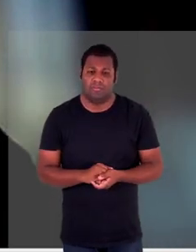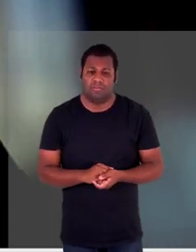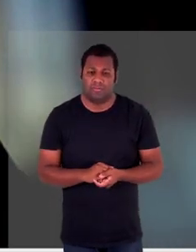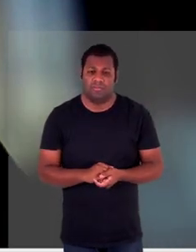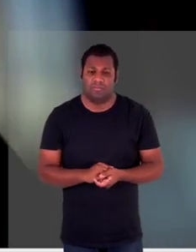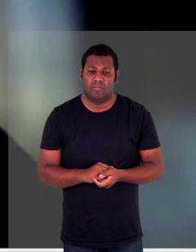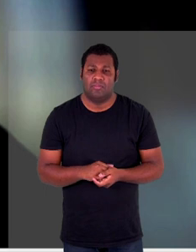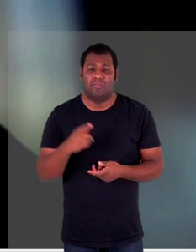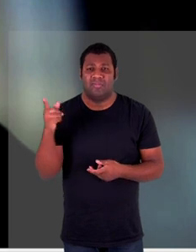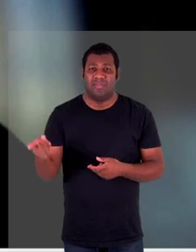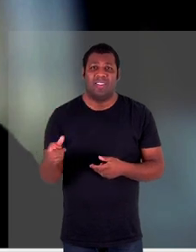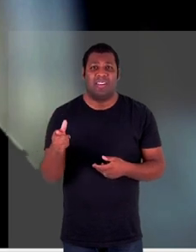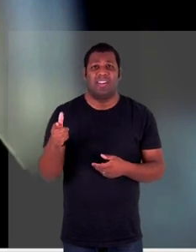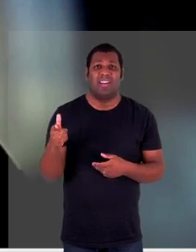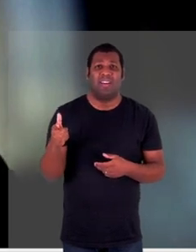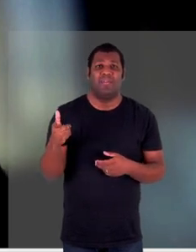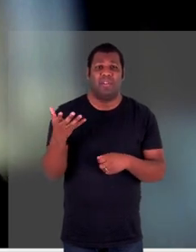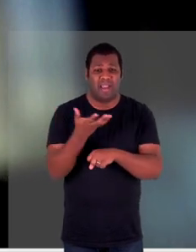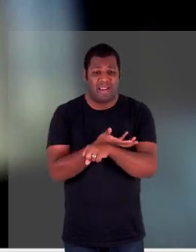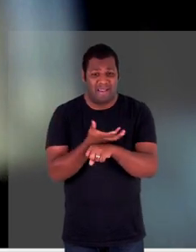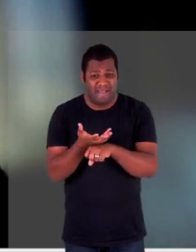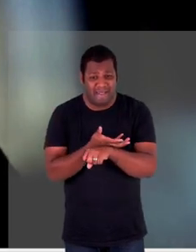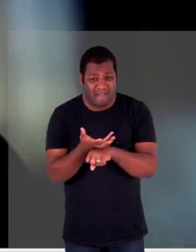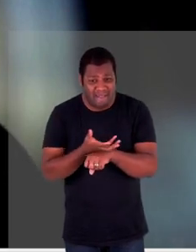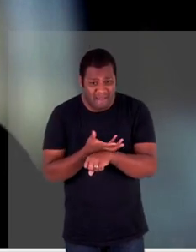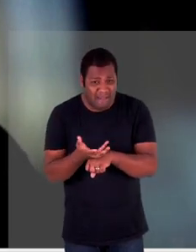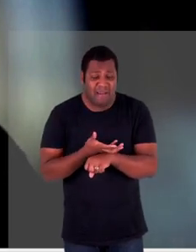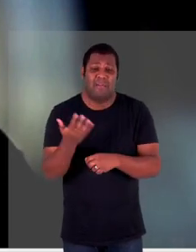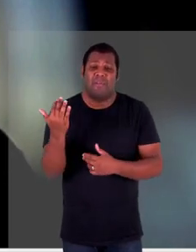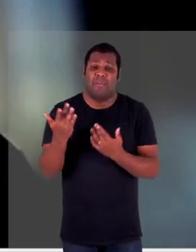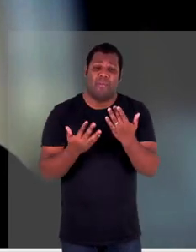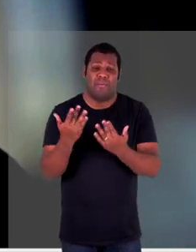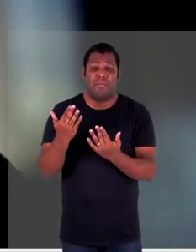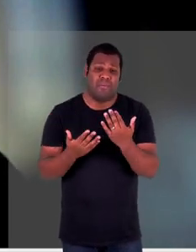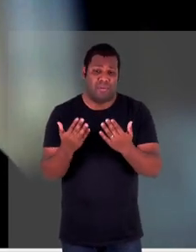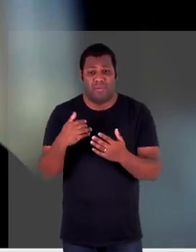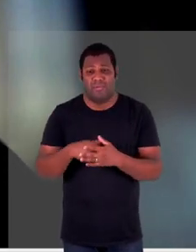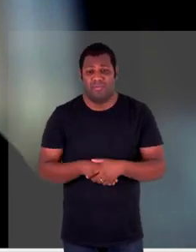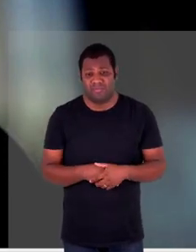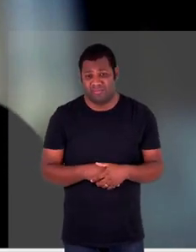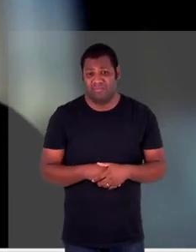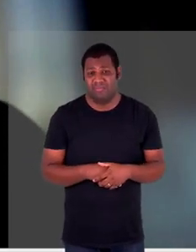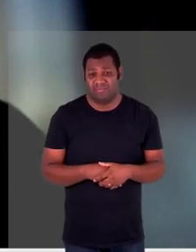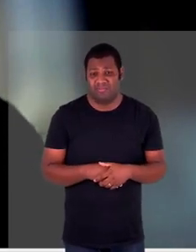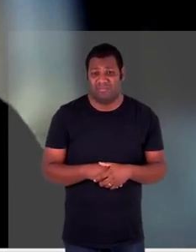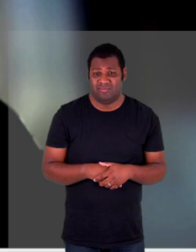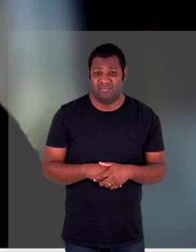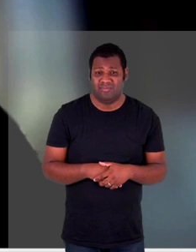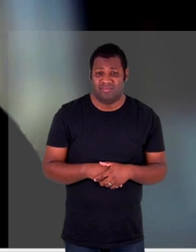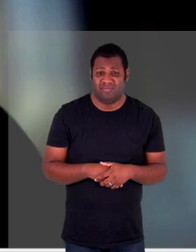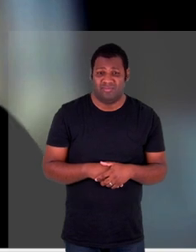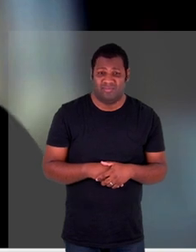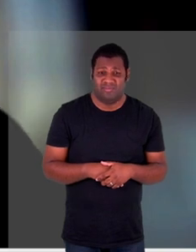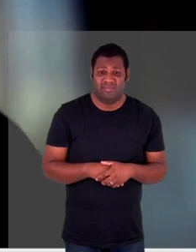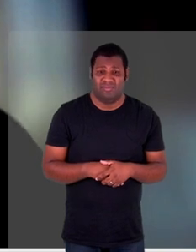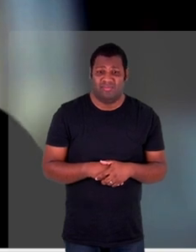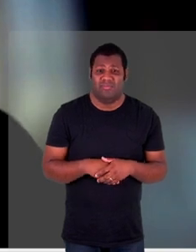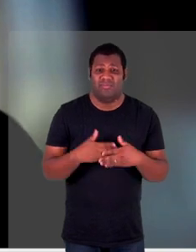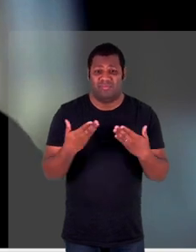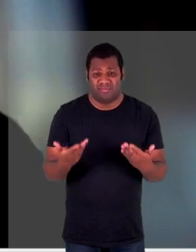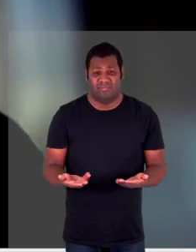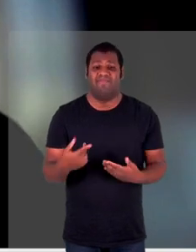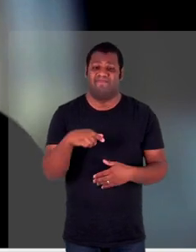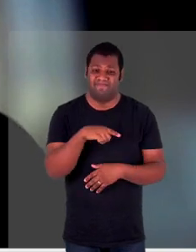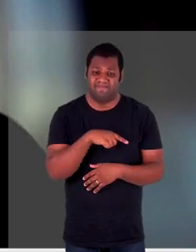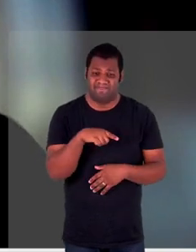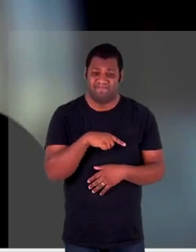queima e quitares de terra que eles também os ucranianos não podem tentar apagar porque são territórios minados então a gente tem